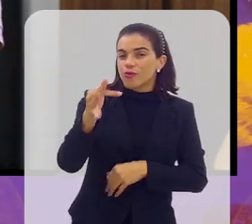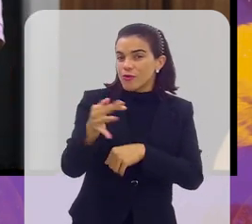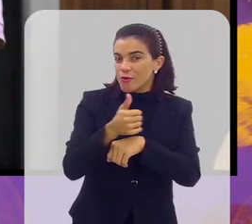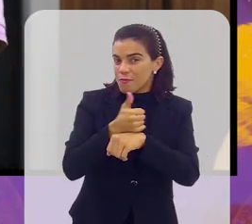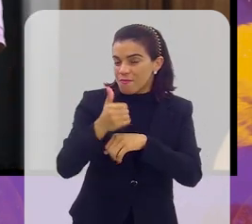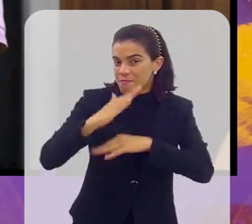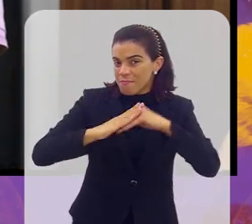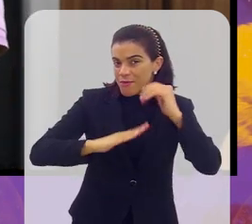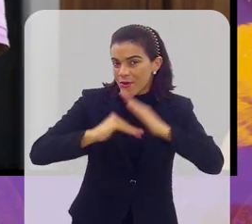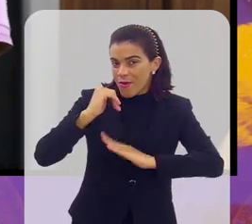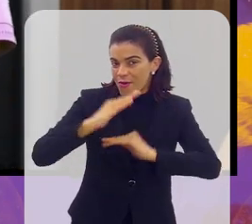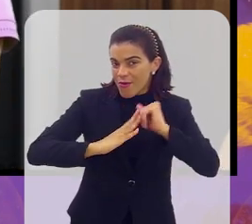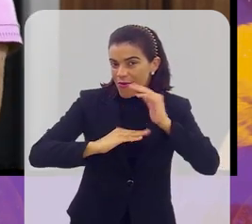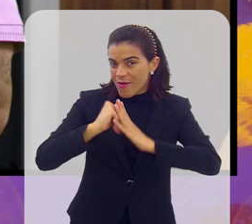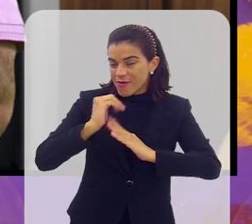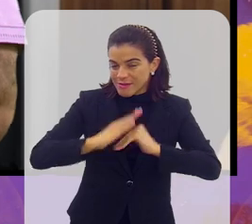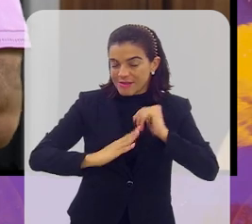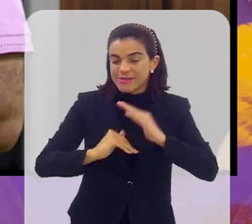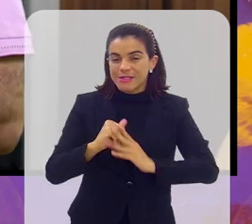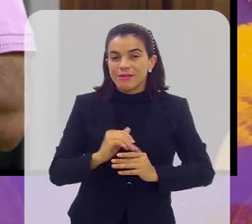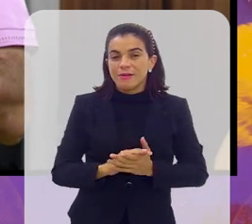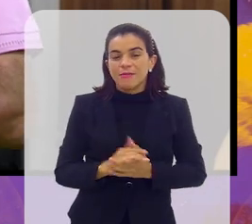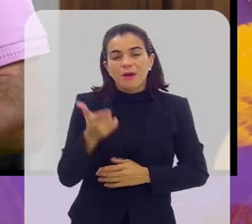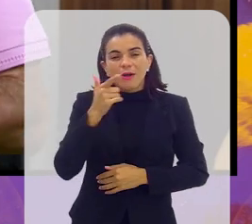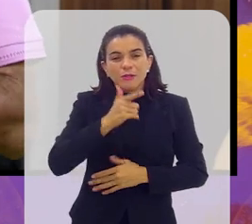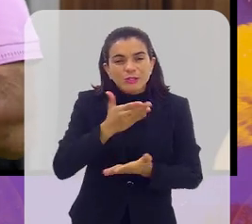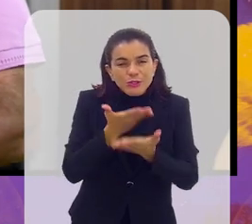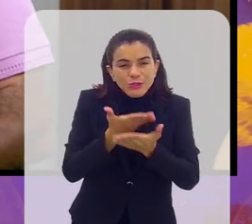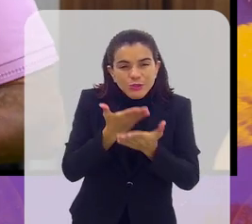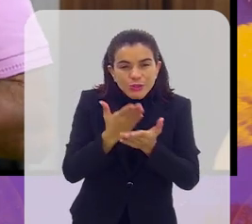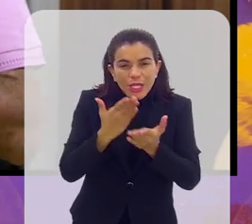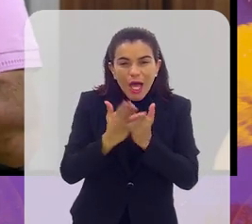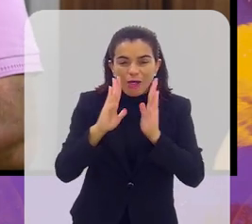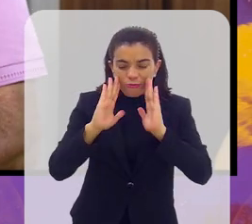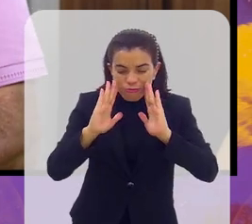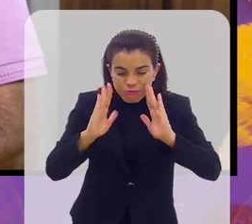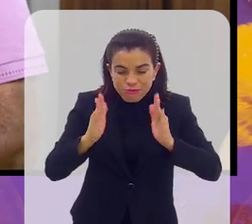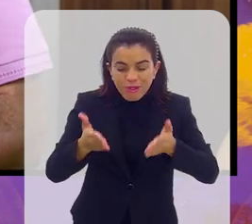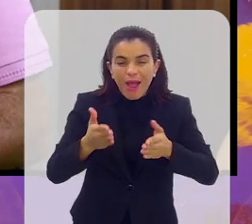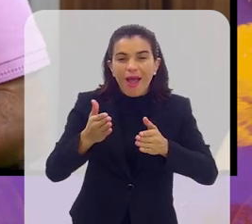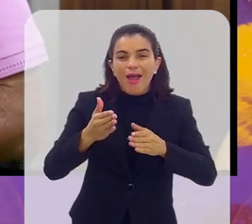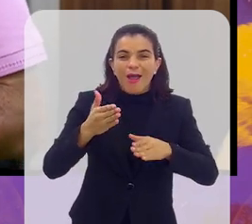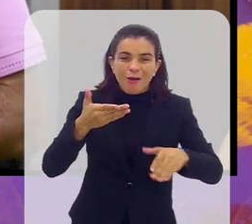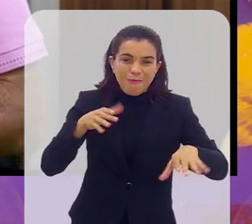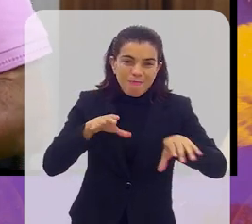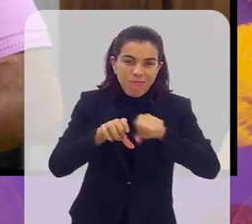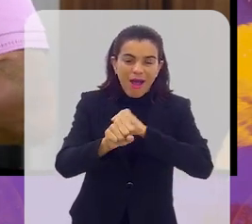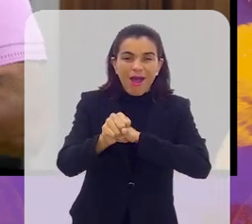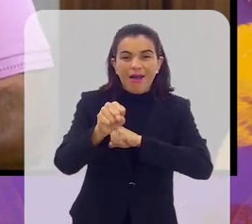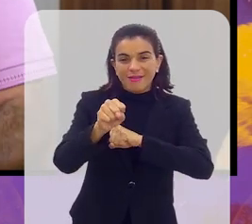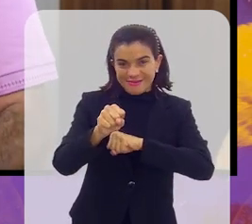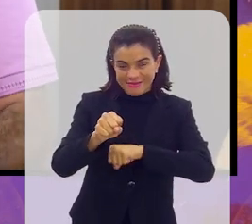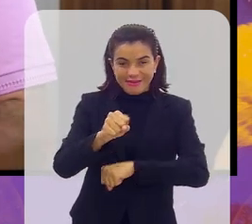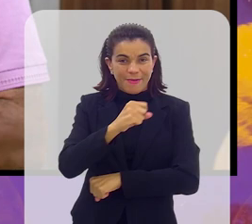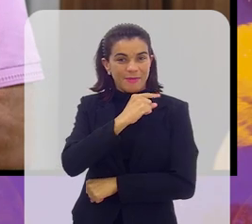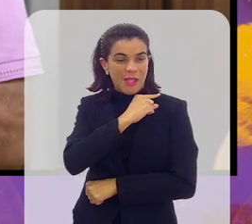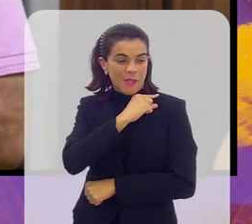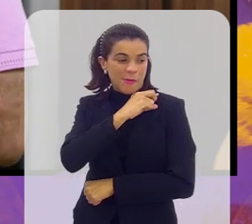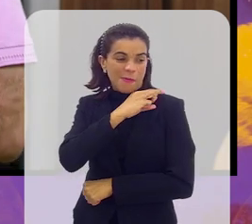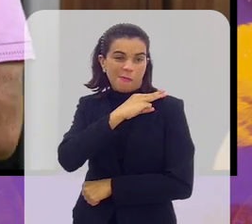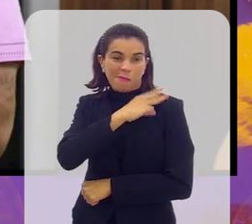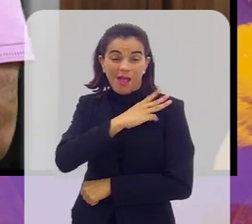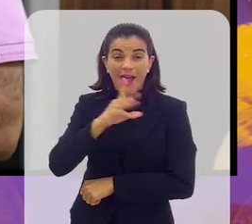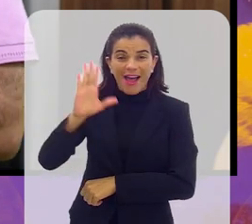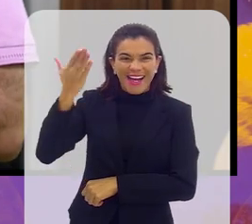profissão que ele vai abraçar, para poder estudar, ingressar na faculdade, terminar os estudos no